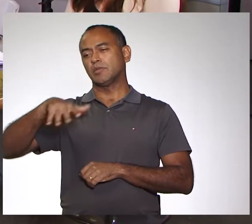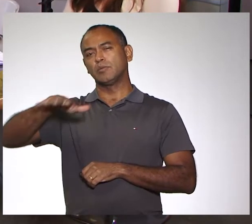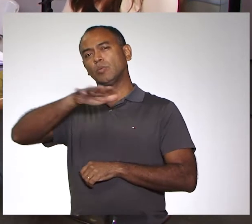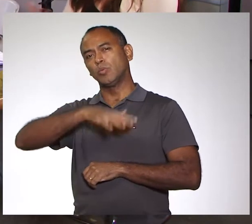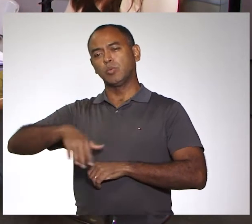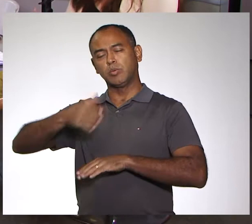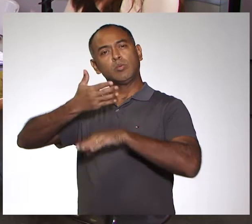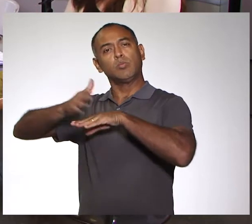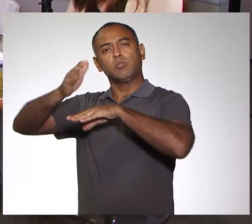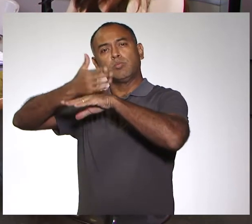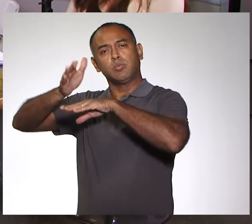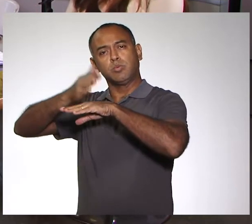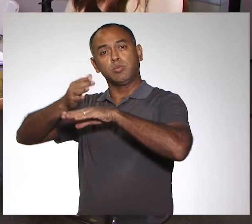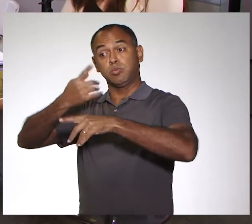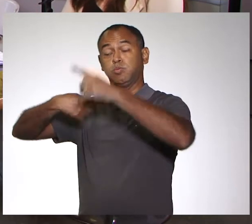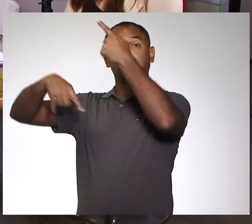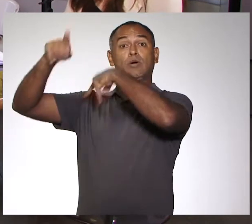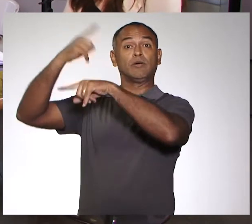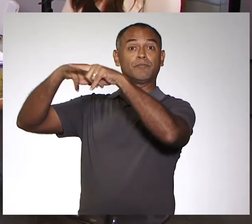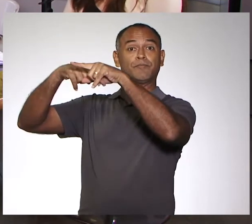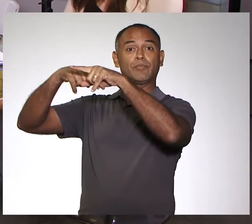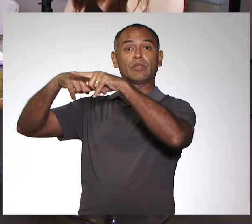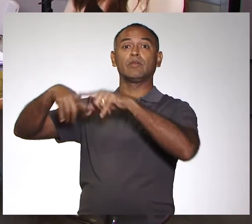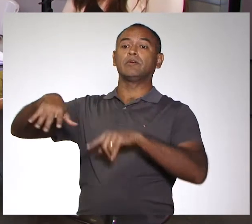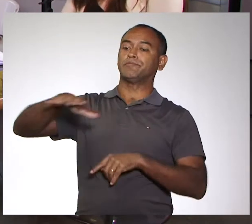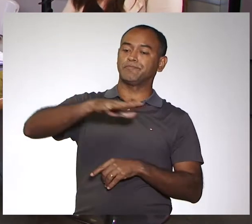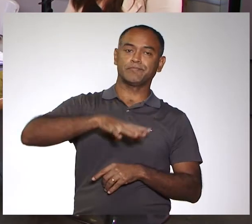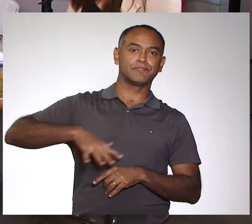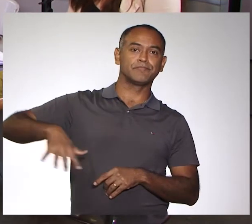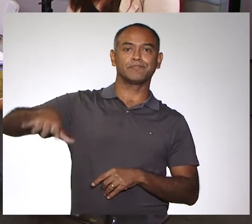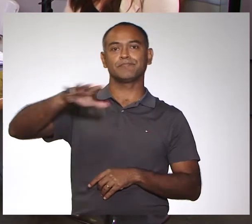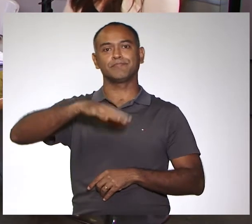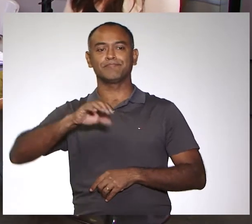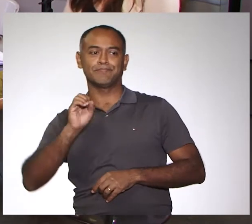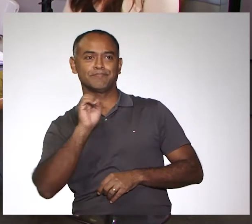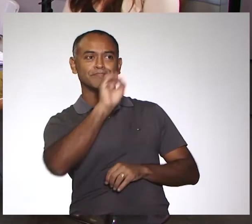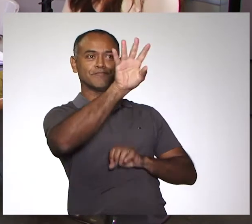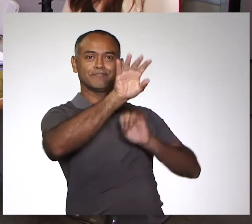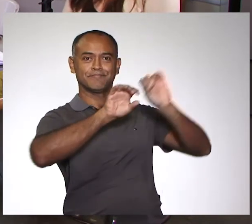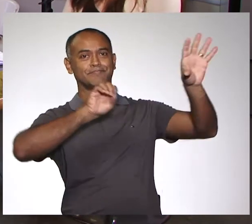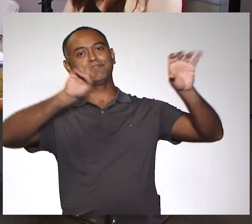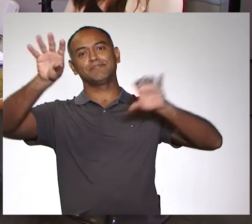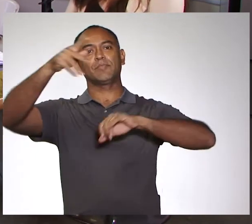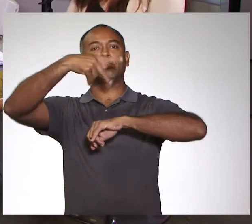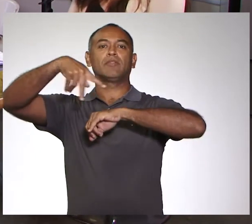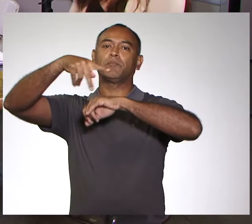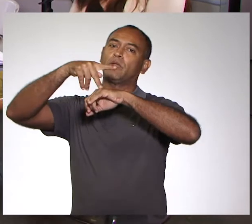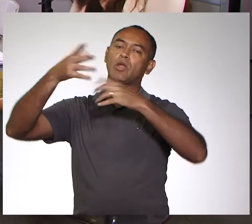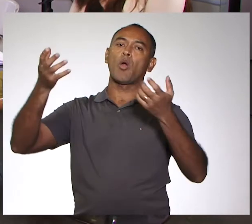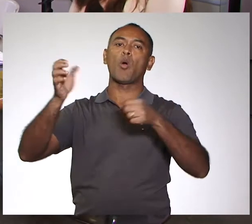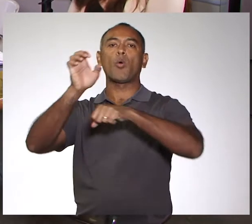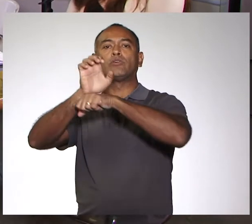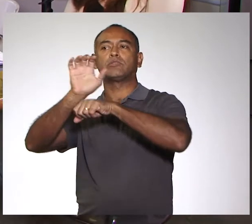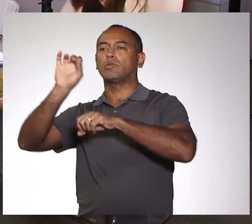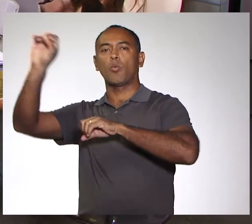dificuldade muito grande qualificar e, muitas vezes, os qualificados também acabam não ficando aqui no Estado.